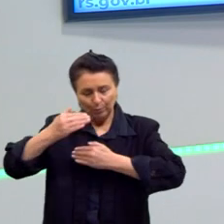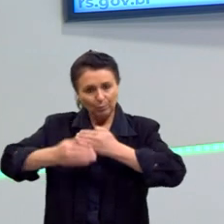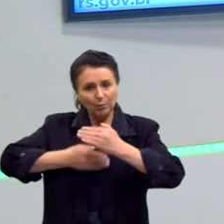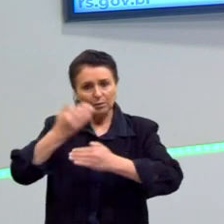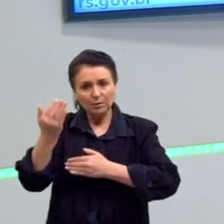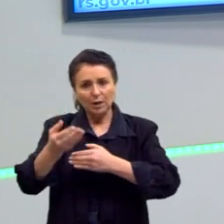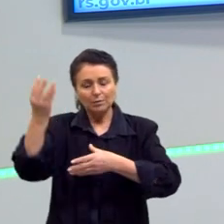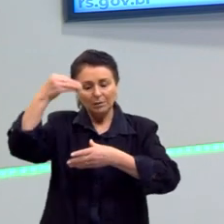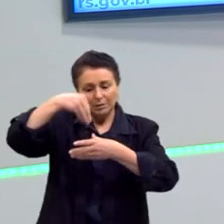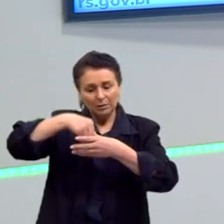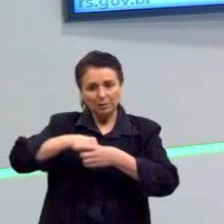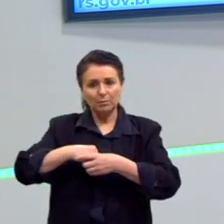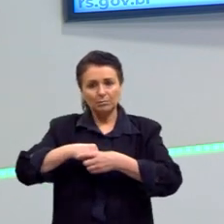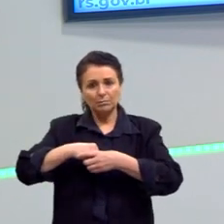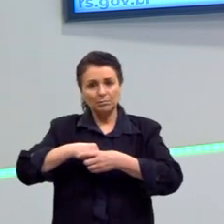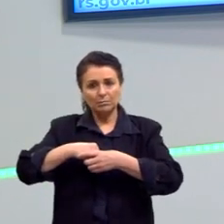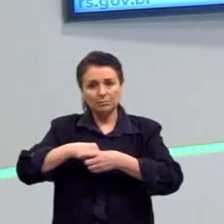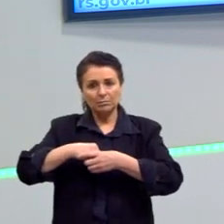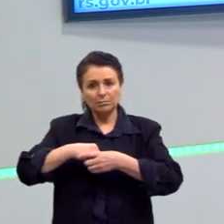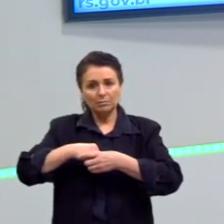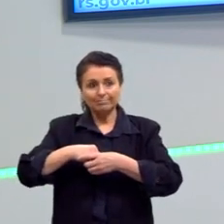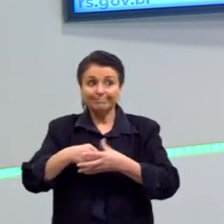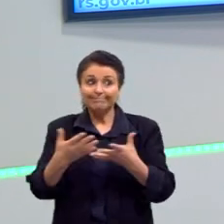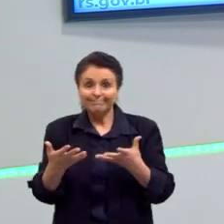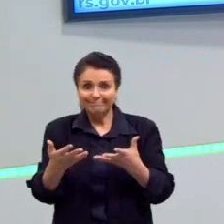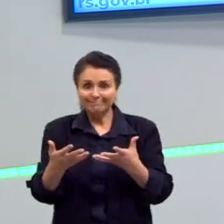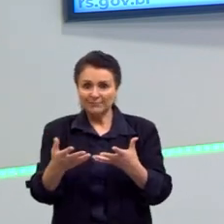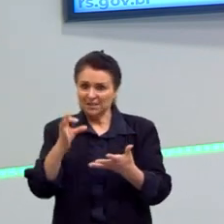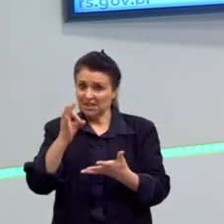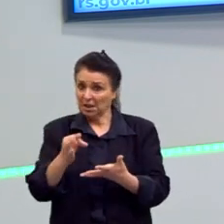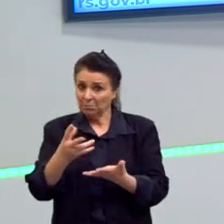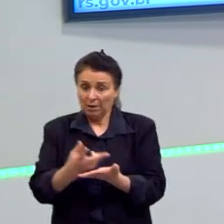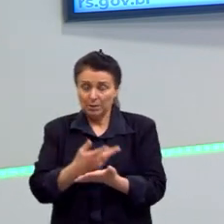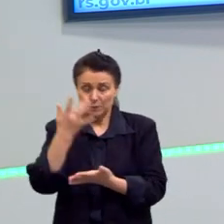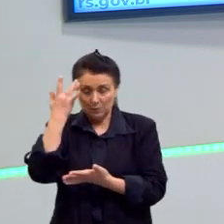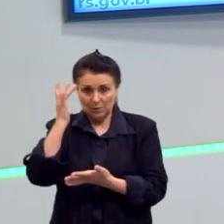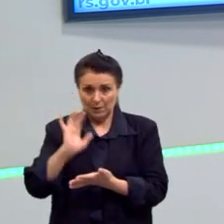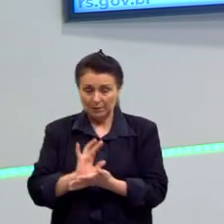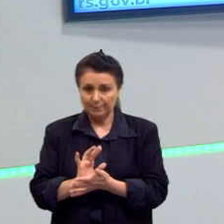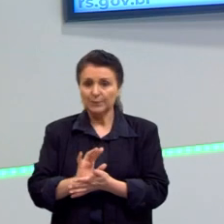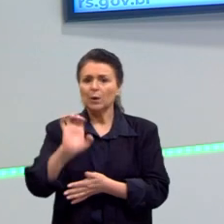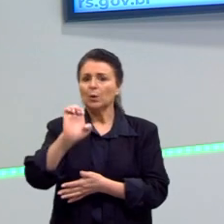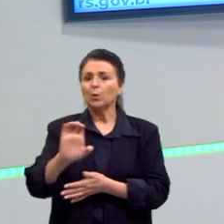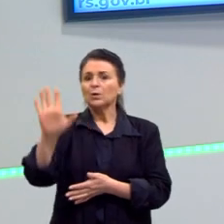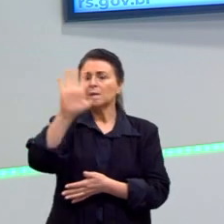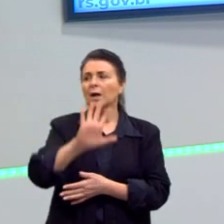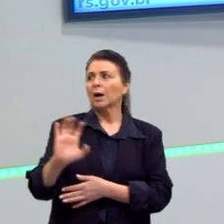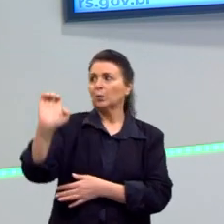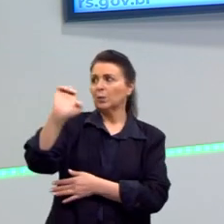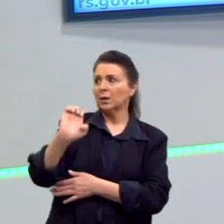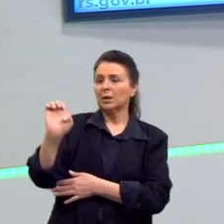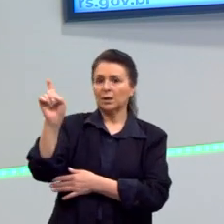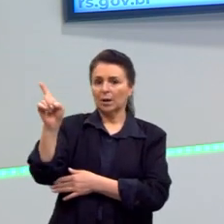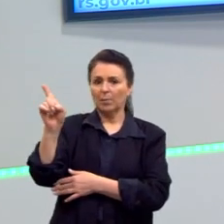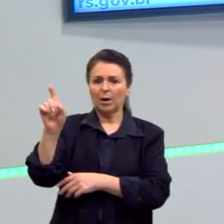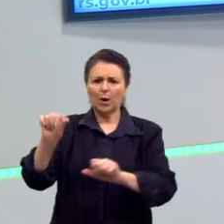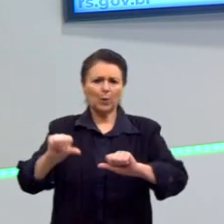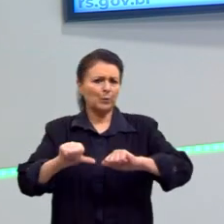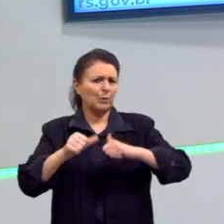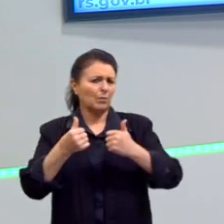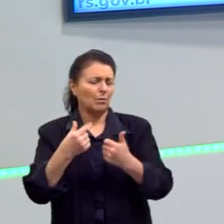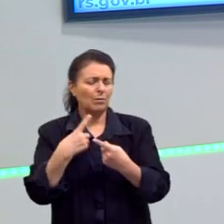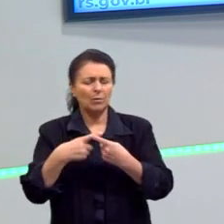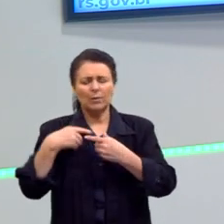É bem questionável isso, por favor. E aí ele vai chegar à conclusão, por exemplo, que o Estado europeu é o melhor, foi o que mais se